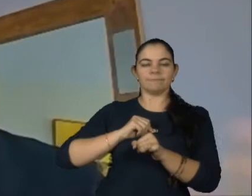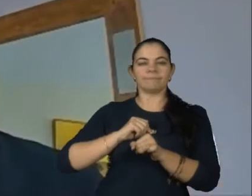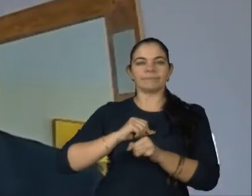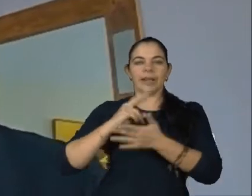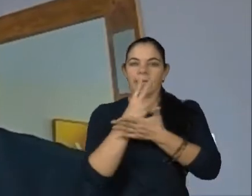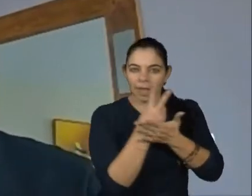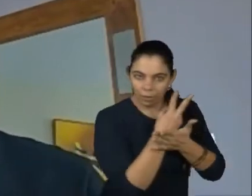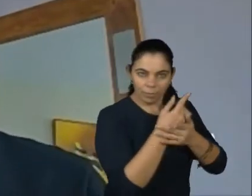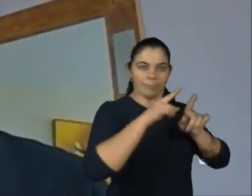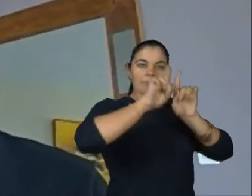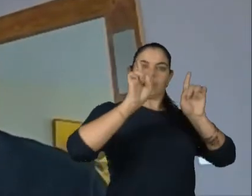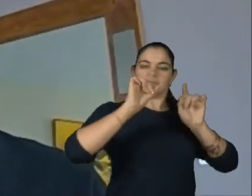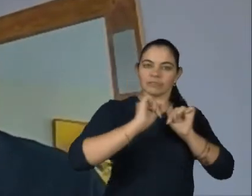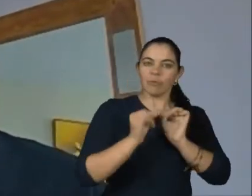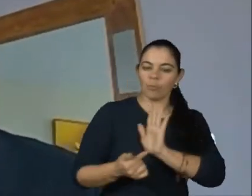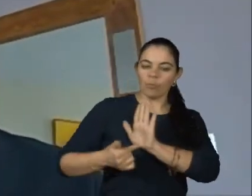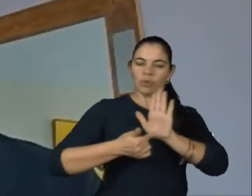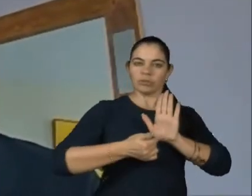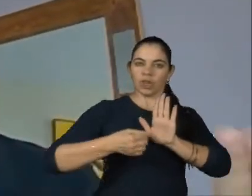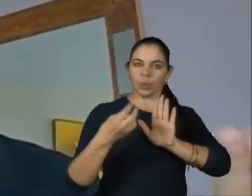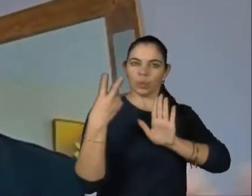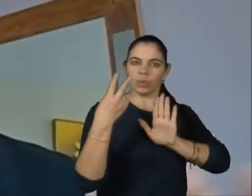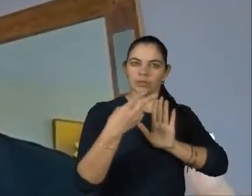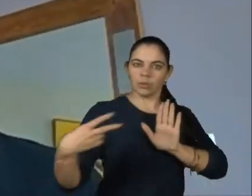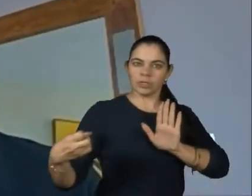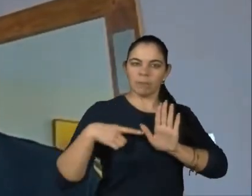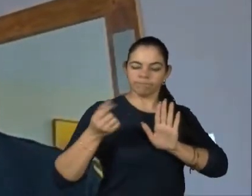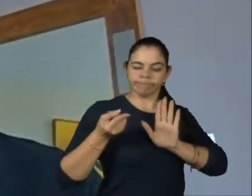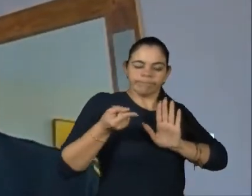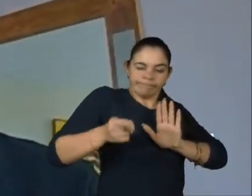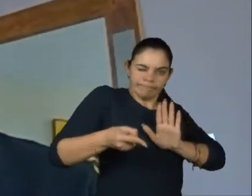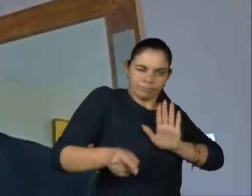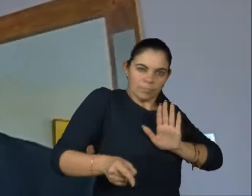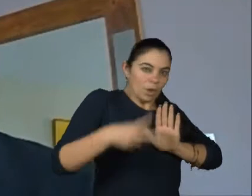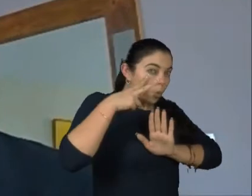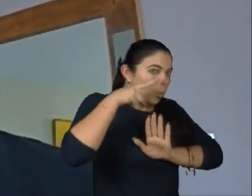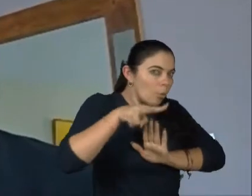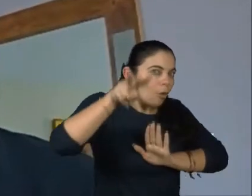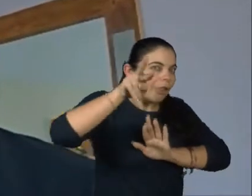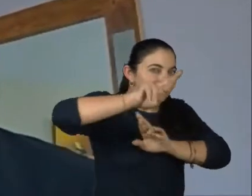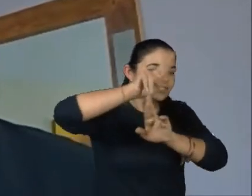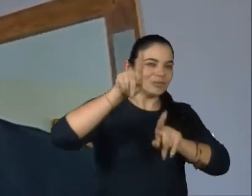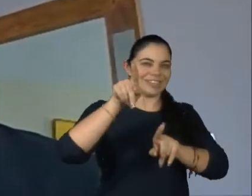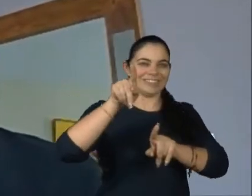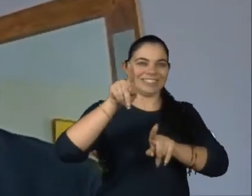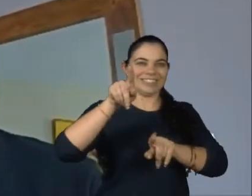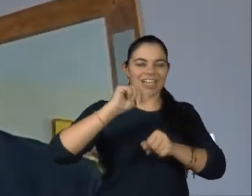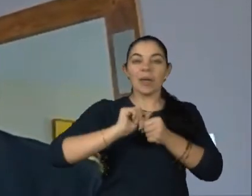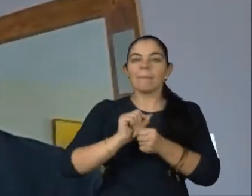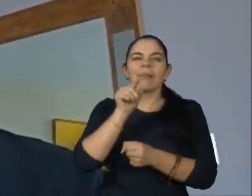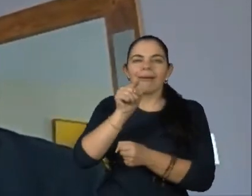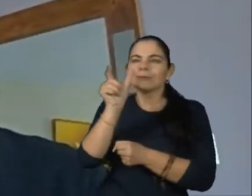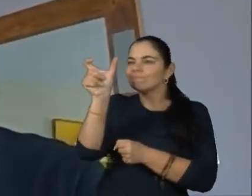aqui, com essa mentoria, tentar duas coisas. Primeiro, provocar um olhar diferente, né? Para as suas